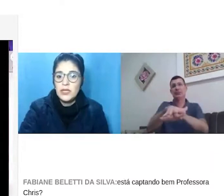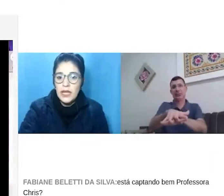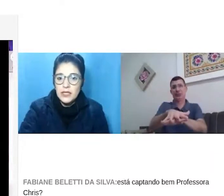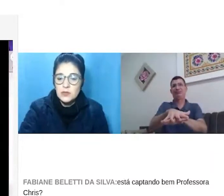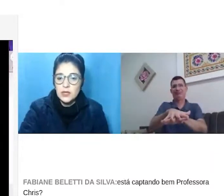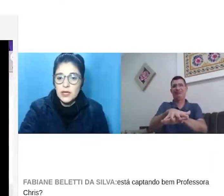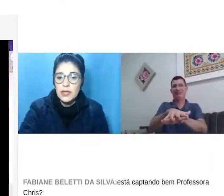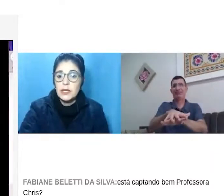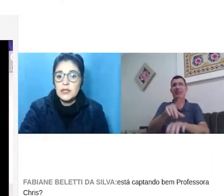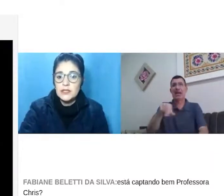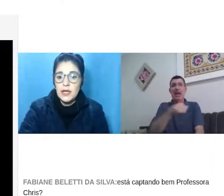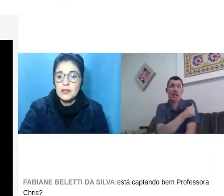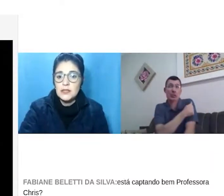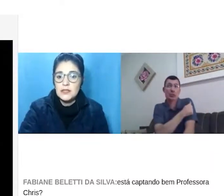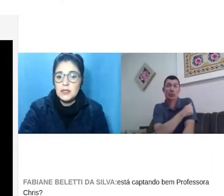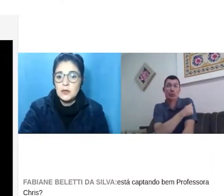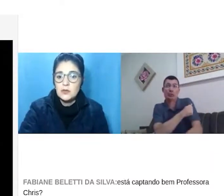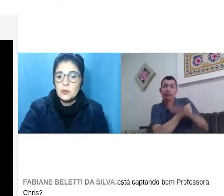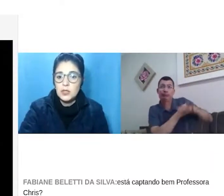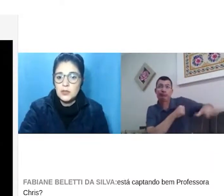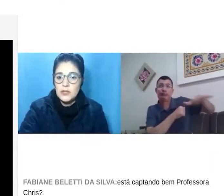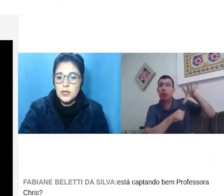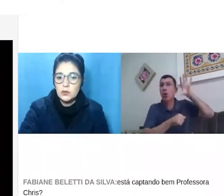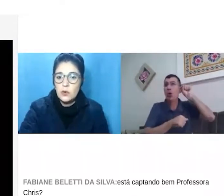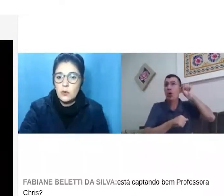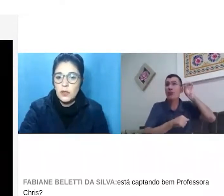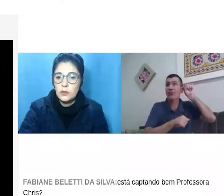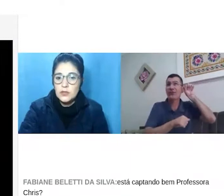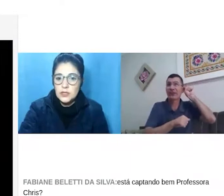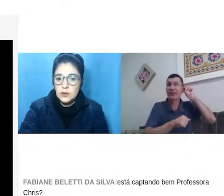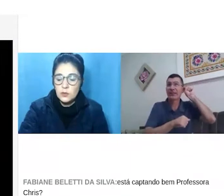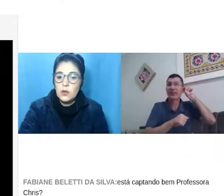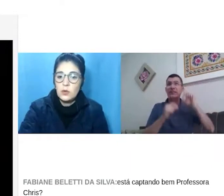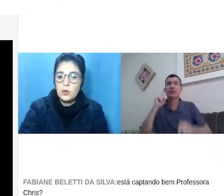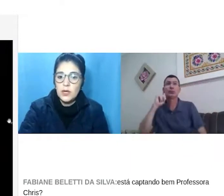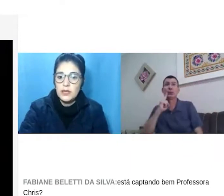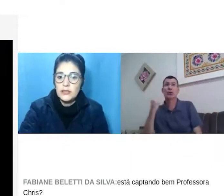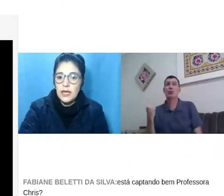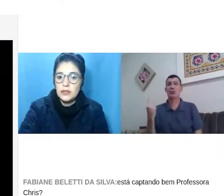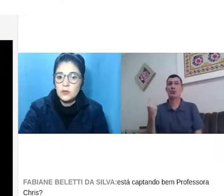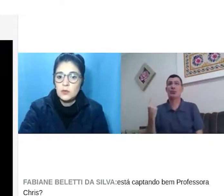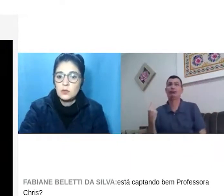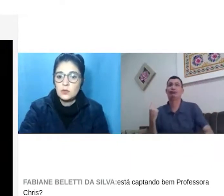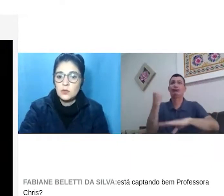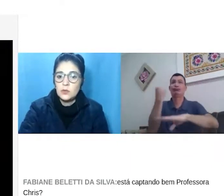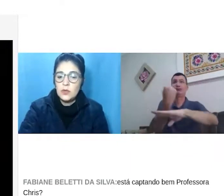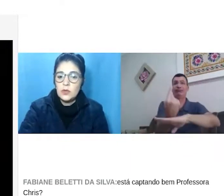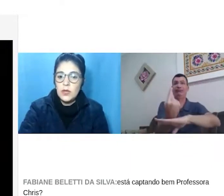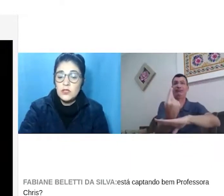No ingresso, né? Ele está se acostumando, então, esse aluno com a inclusão, a lidar, então, com